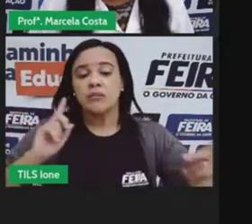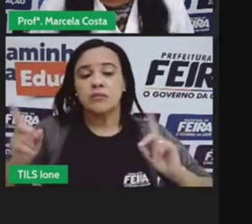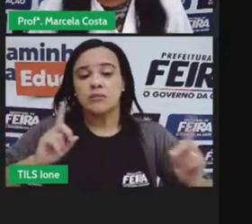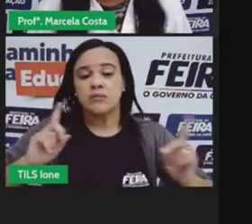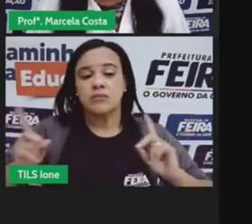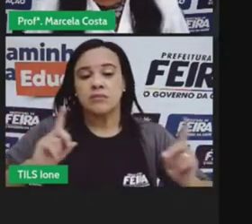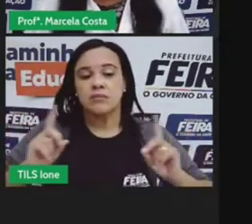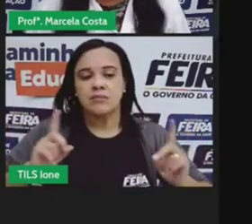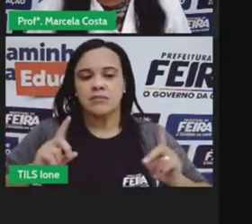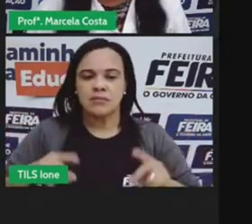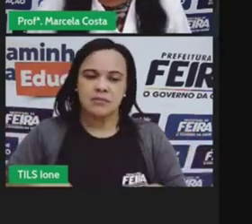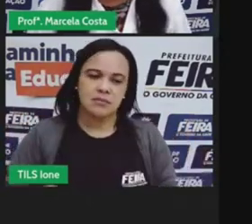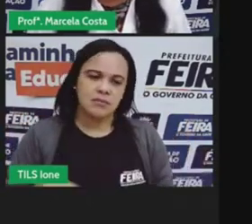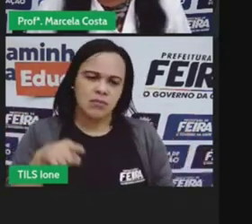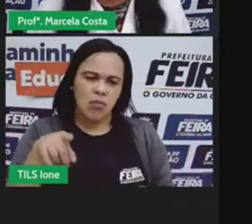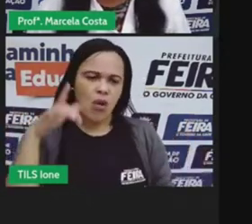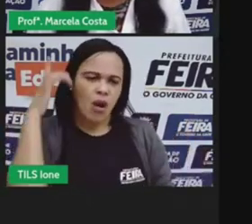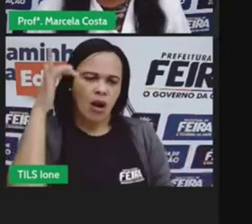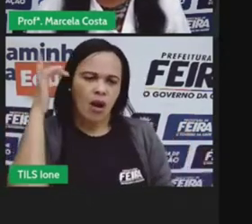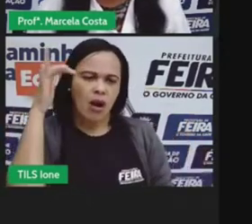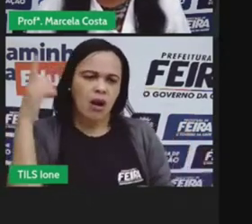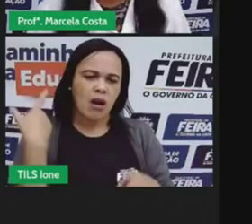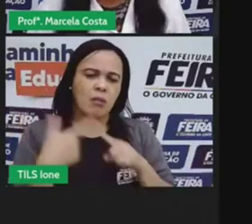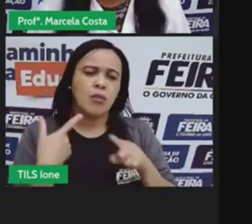por que que você acha isso